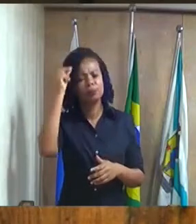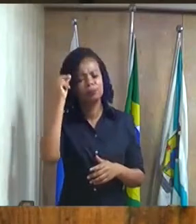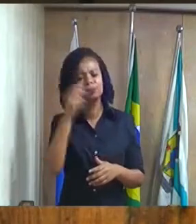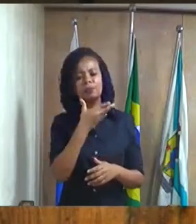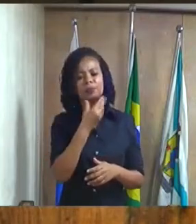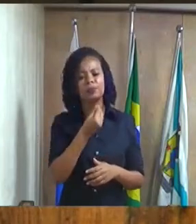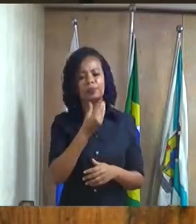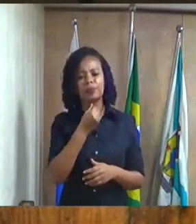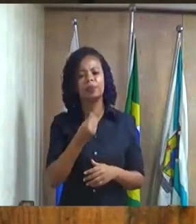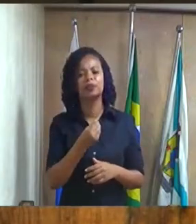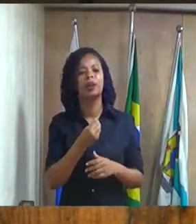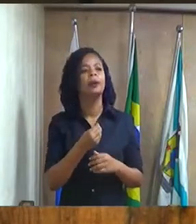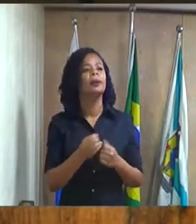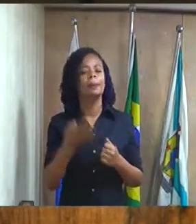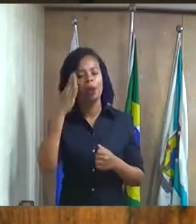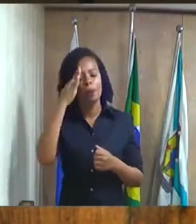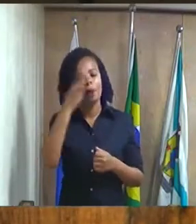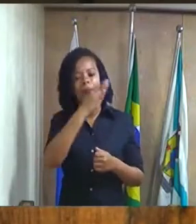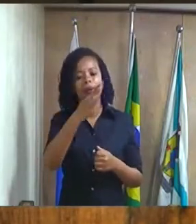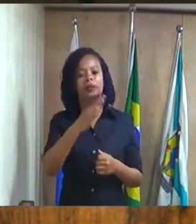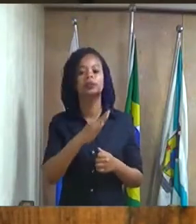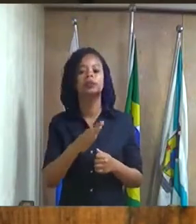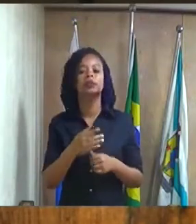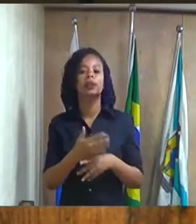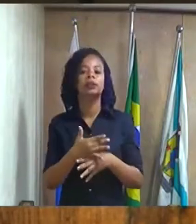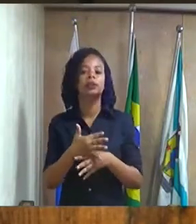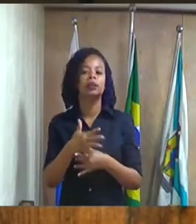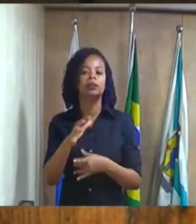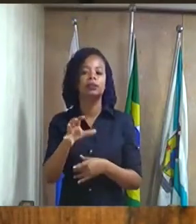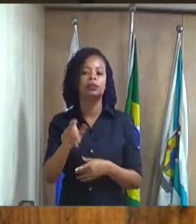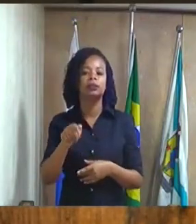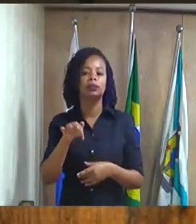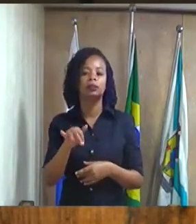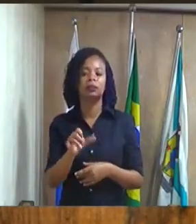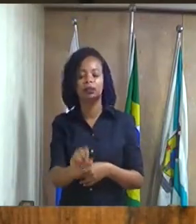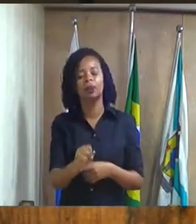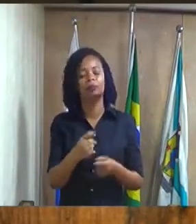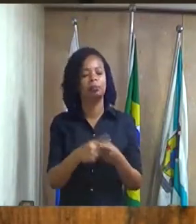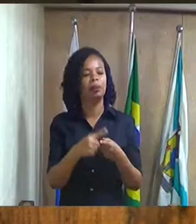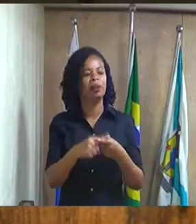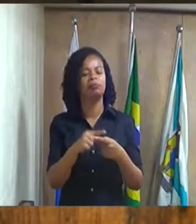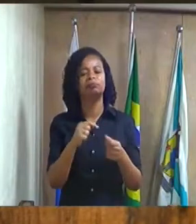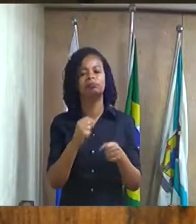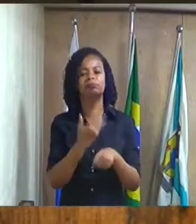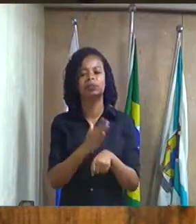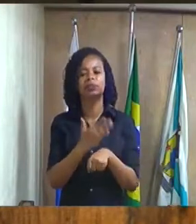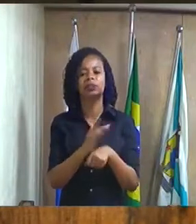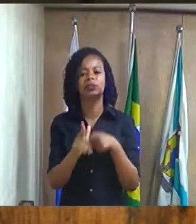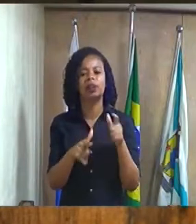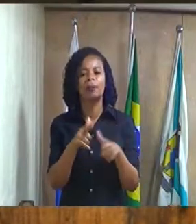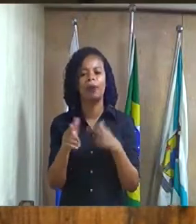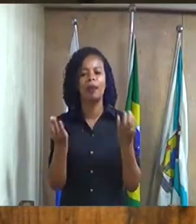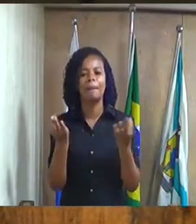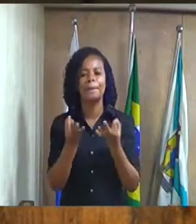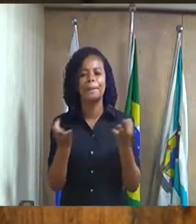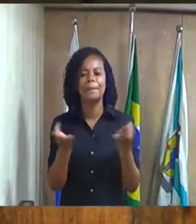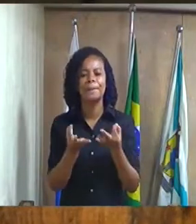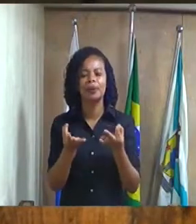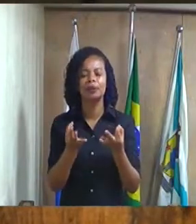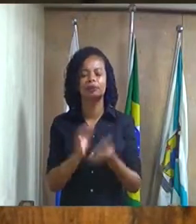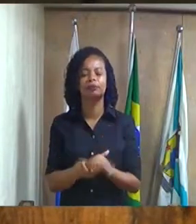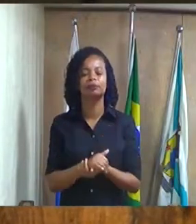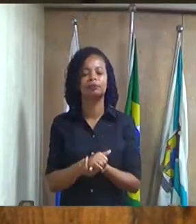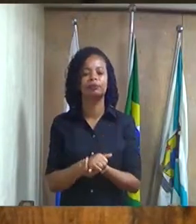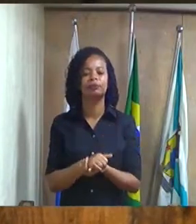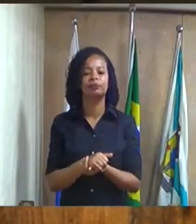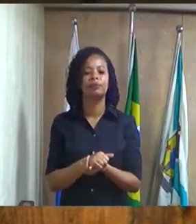prefeito da cidade do Duque de Caxias estão fazendo um trabalho de excelência é um trabalho de excelência